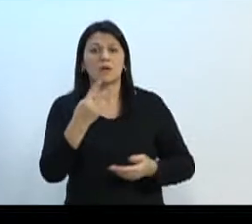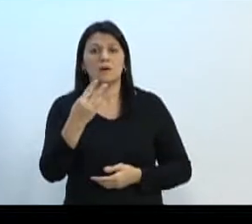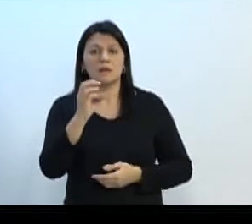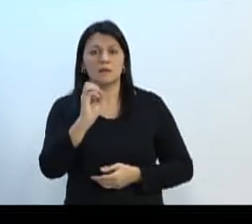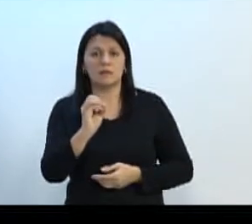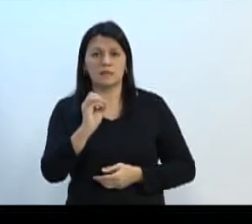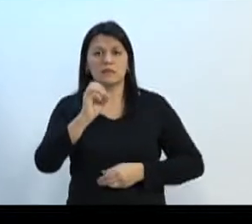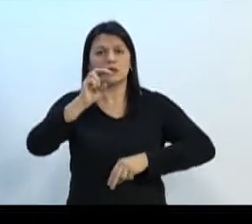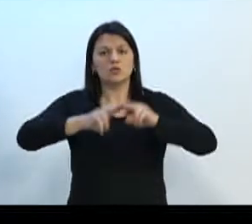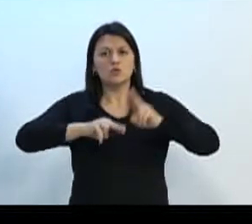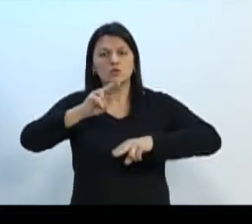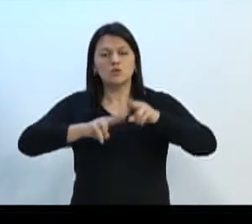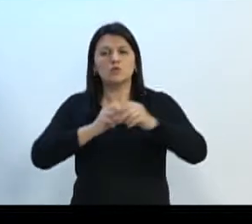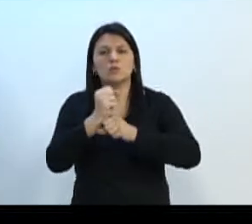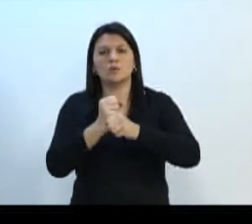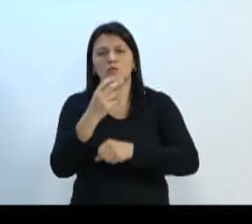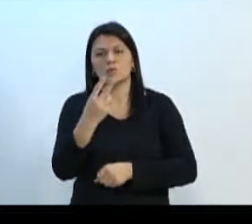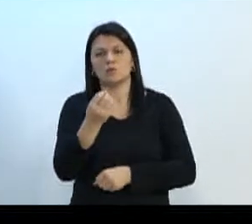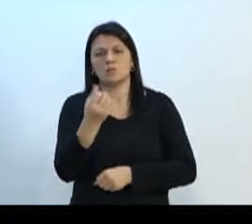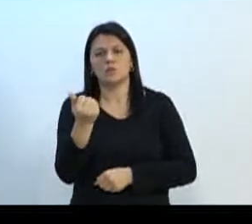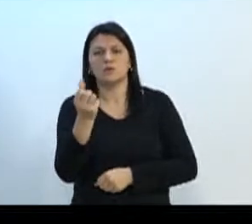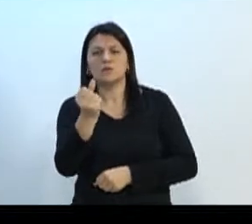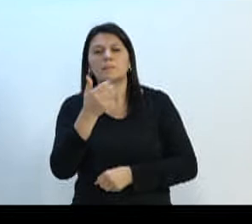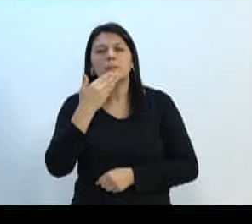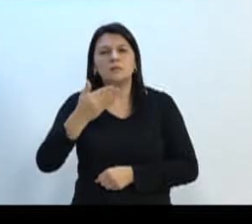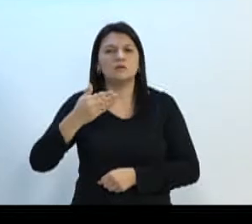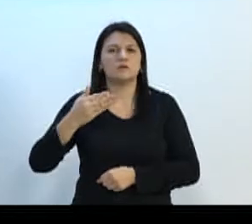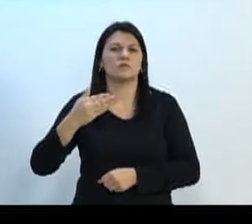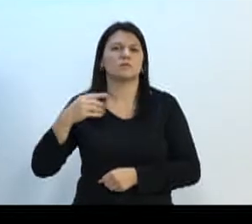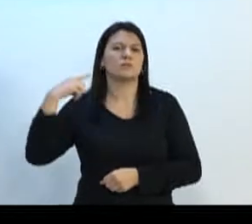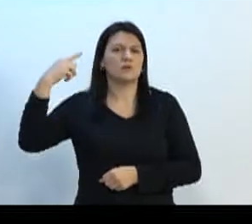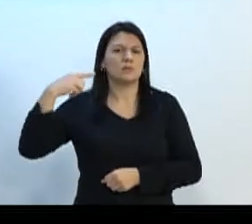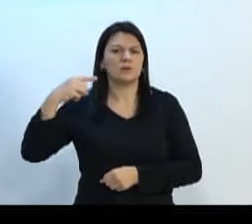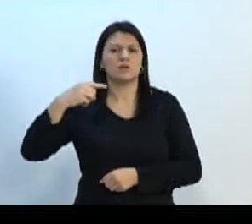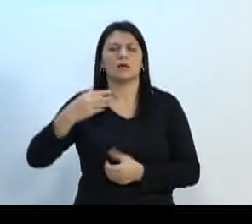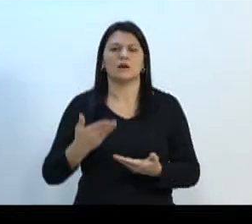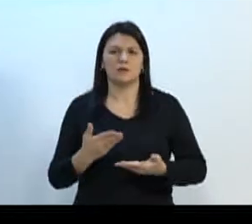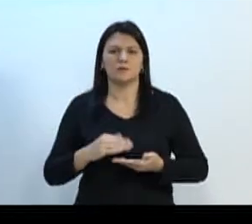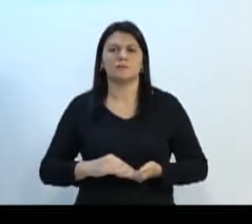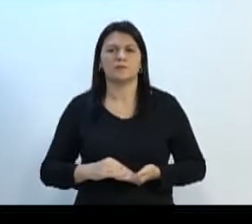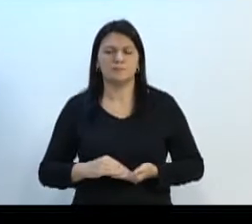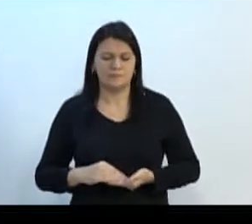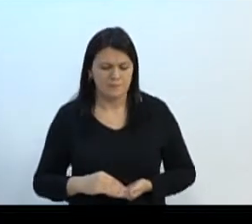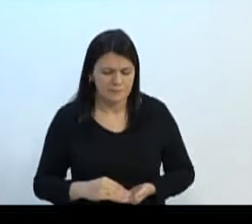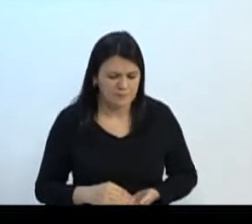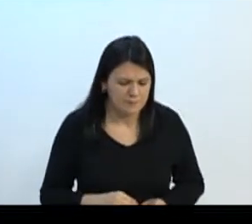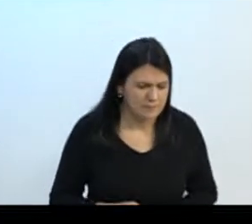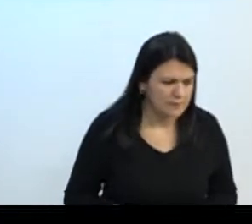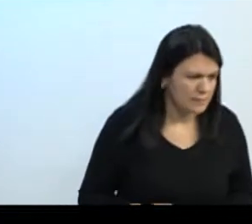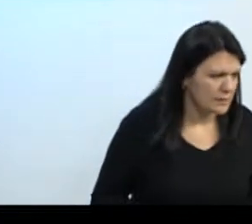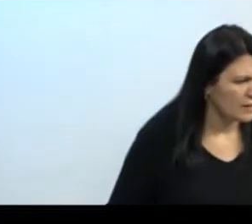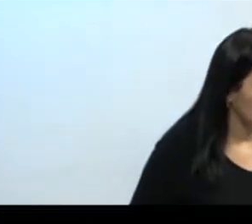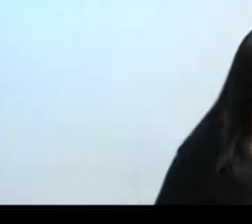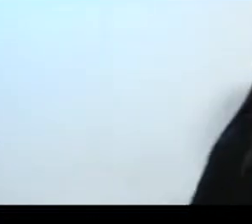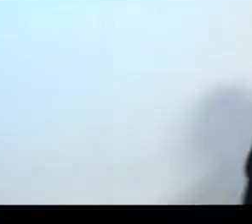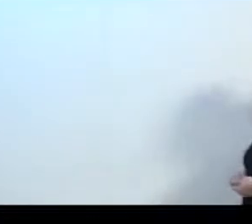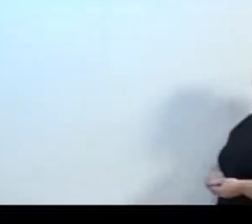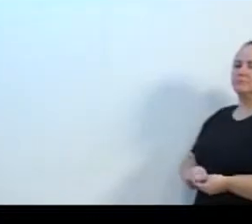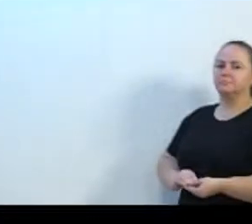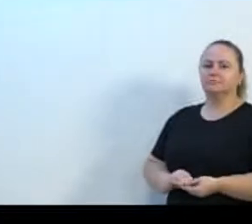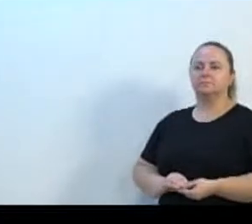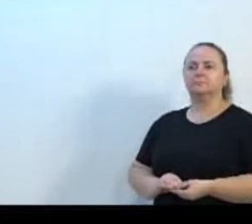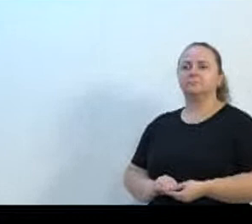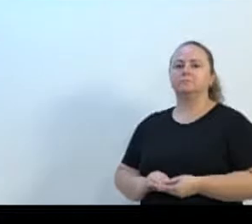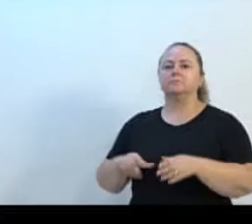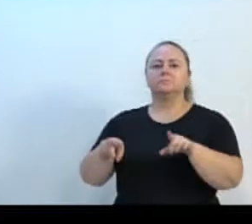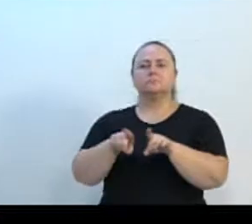2016, pedido de recurso ao então deputado Jorginho Melo, a sequência também ali, que eu fiz o encaminhamento também ali, tentando